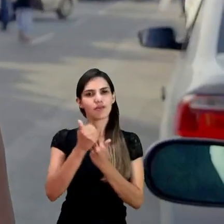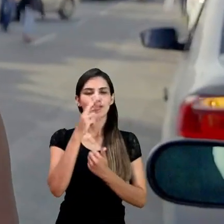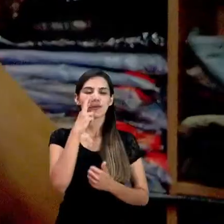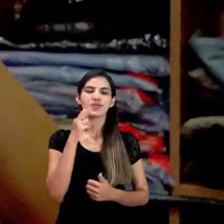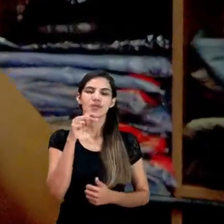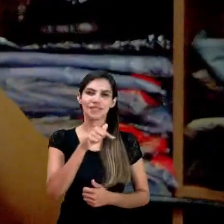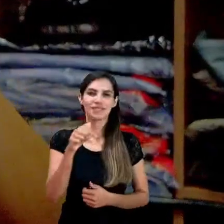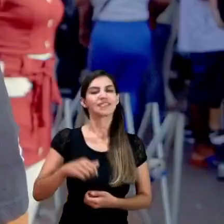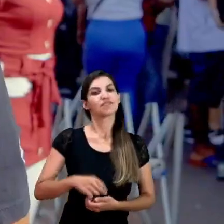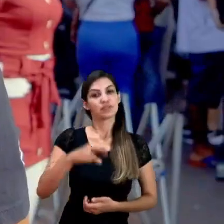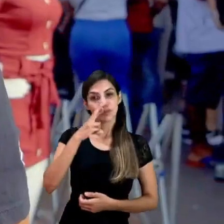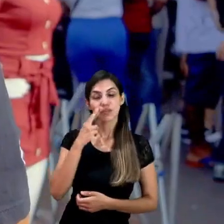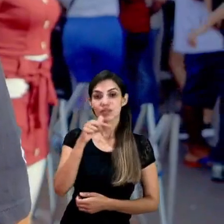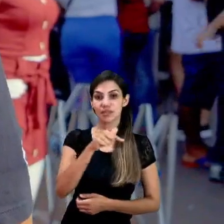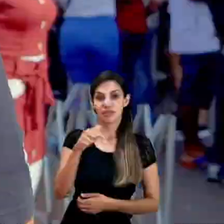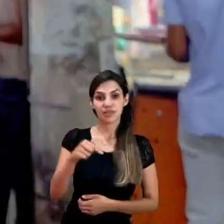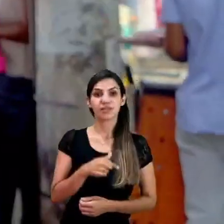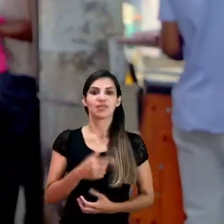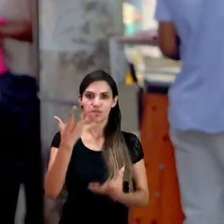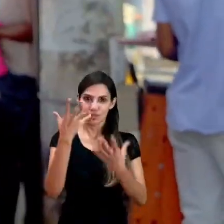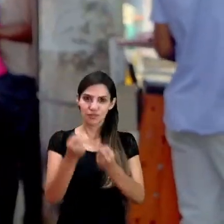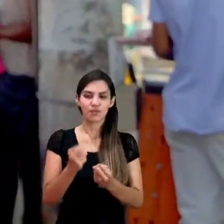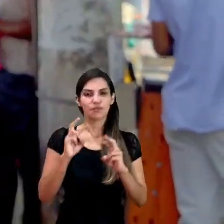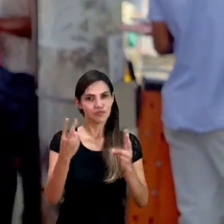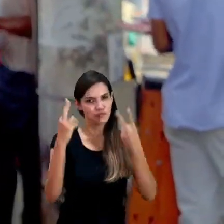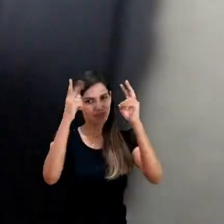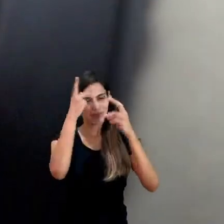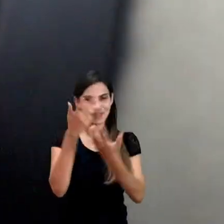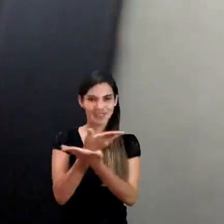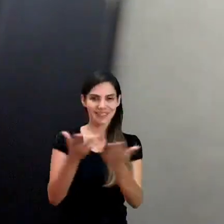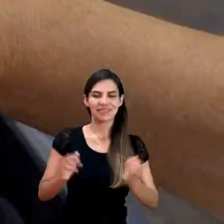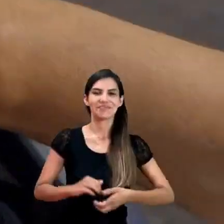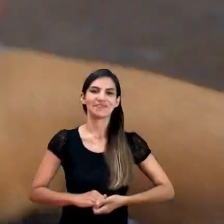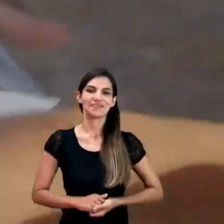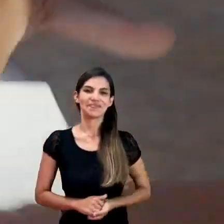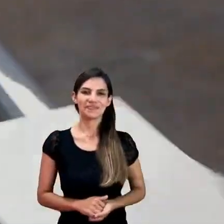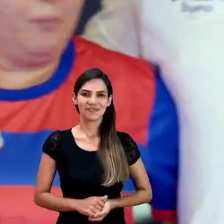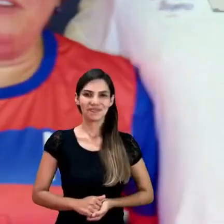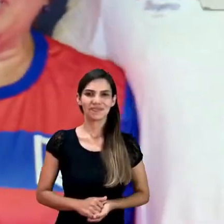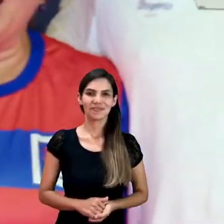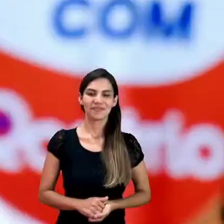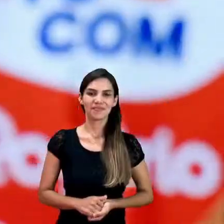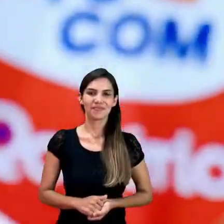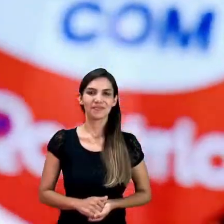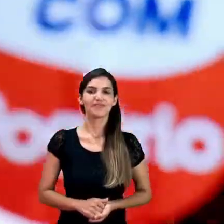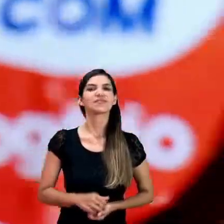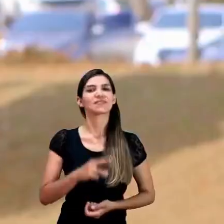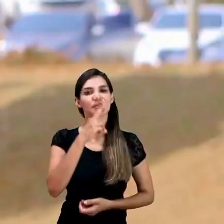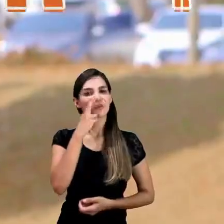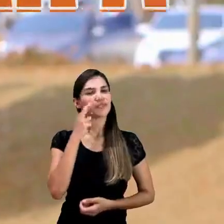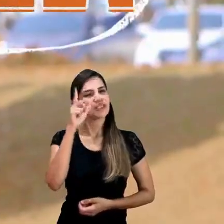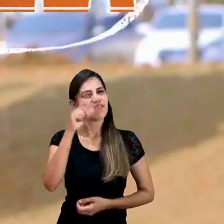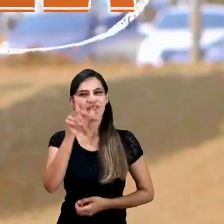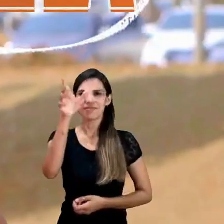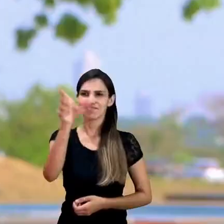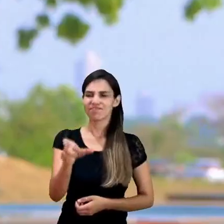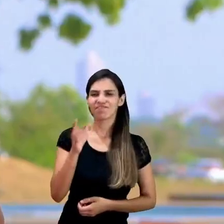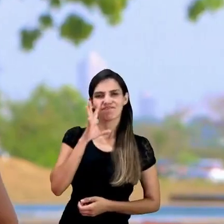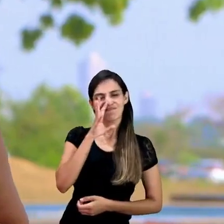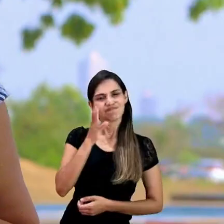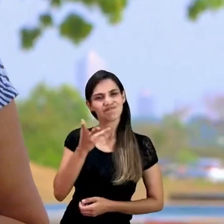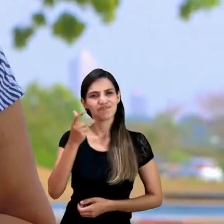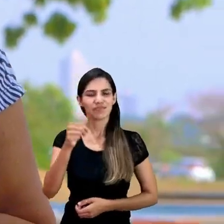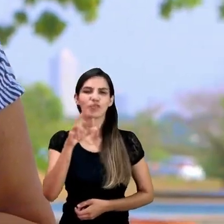Estou com o Rogério, 77. Rogério, 77. Vamos pra vitória, pessoal! 7, 7, vamos votar! Rogério é o cara.